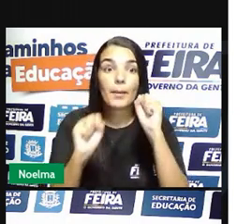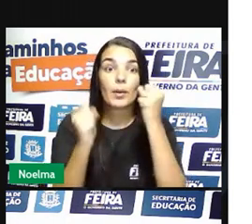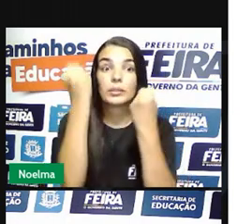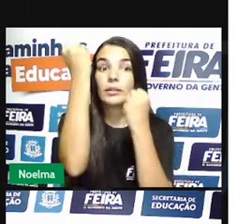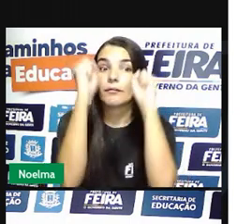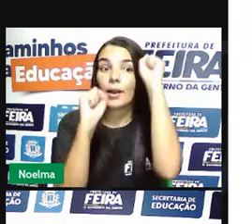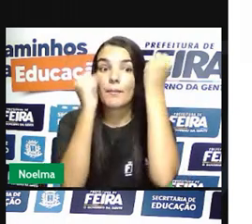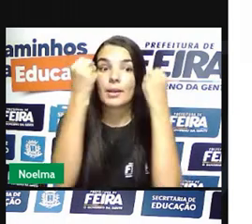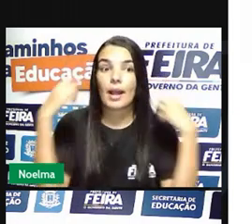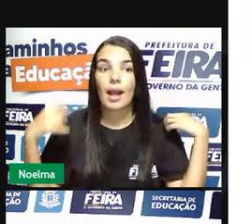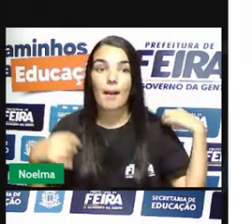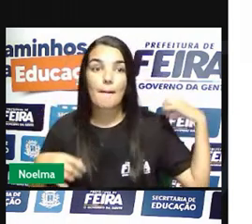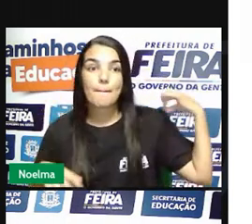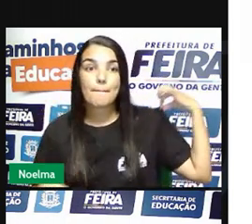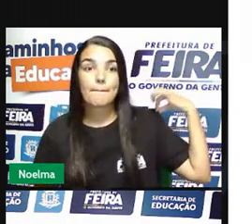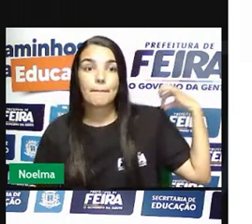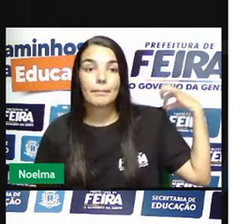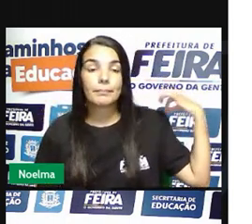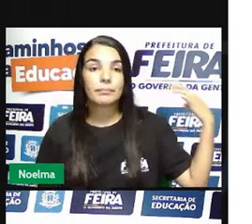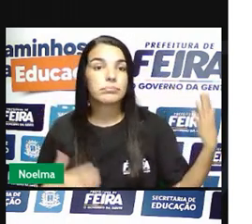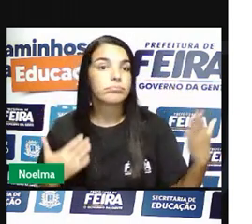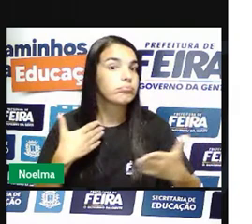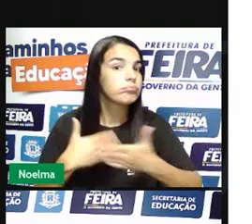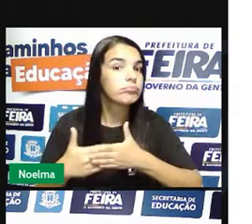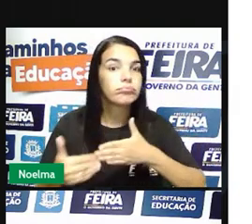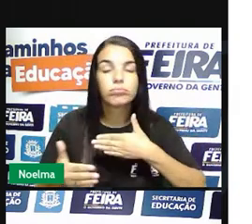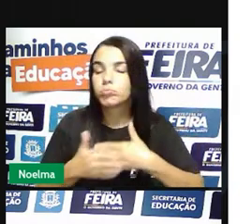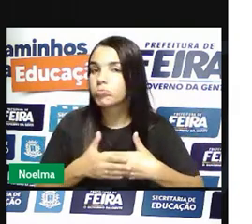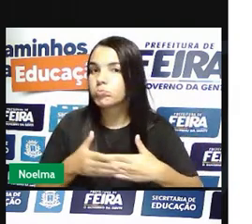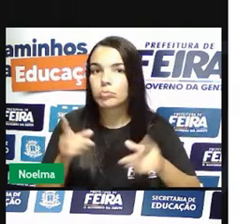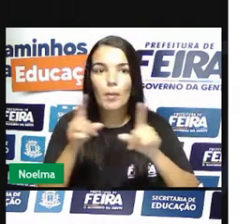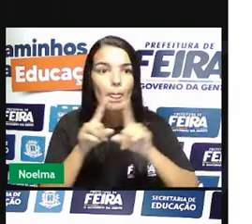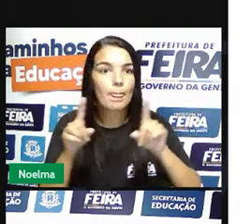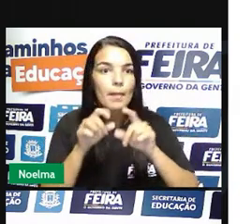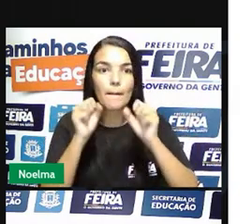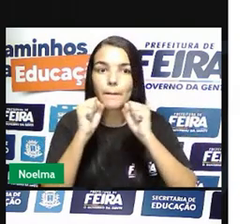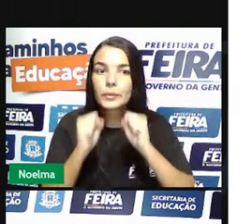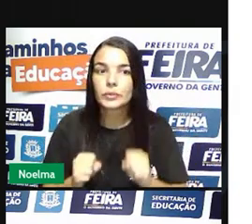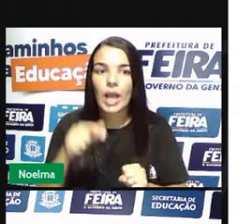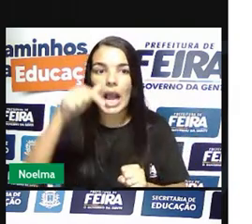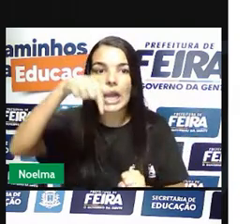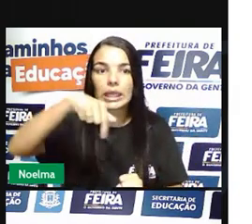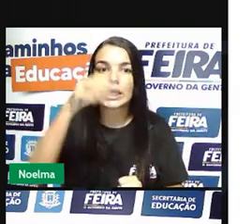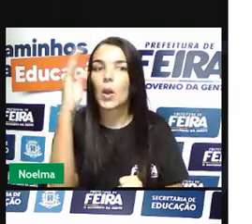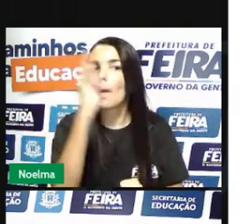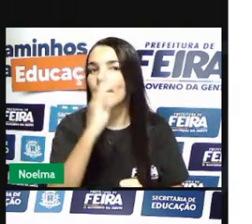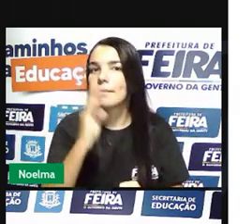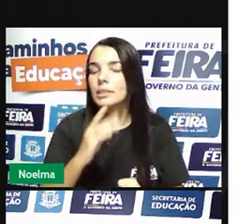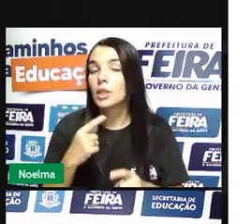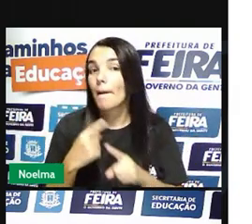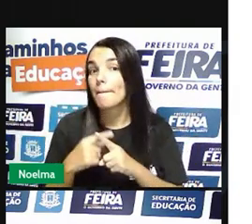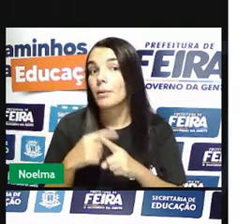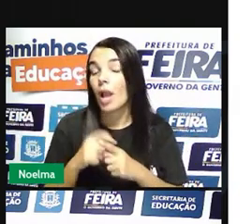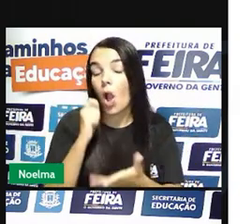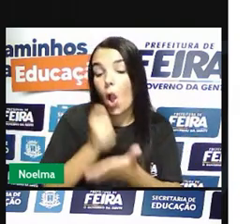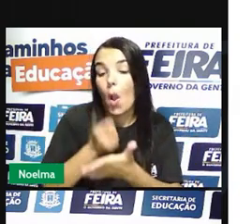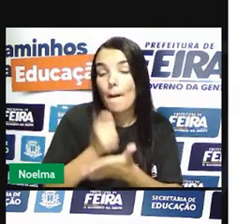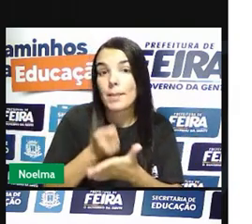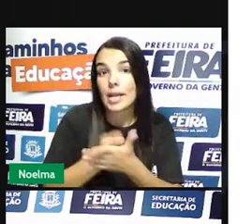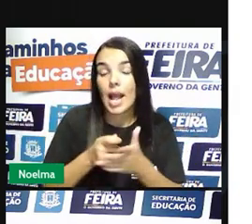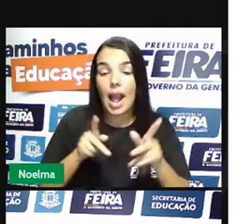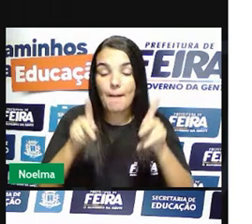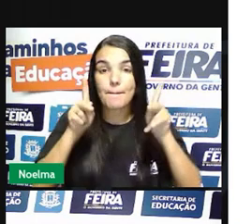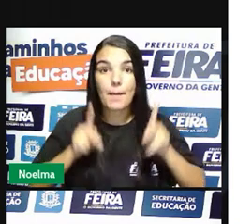de tecidos, ou seja, da fabricação de tecidos de qualquer natureza no Brasil. Por quê? Porque isso obrigaria a